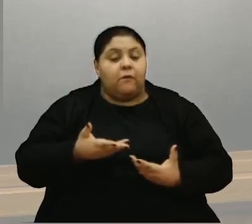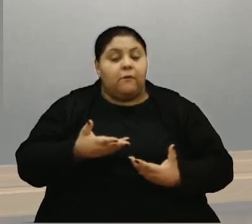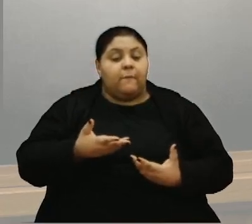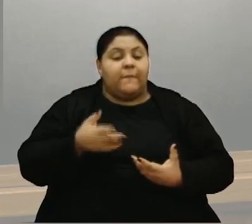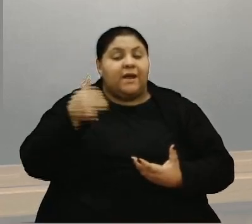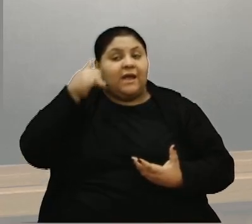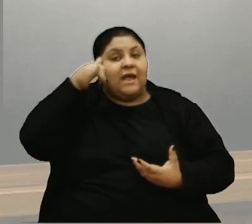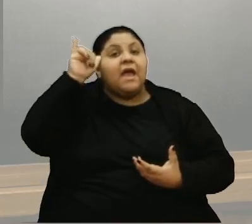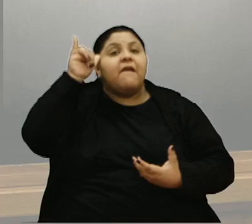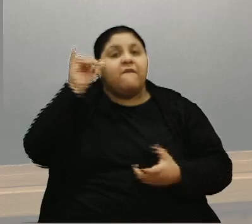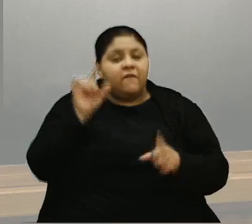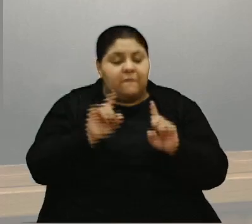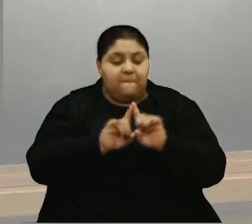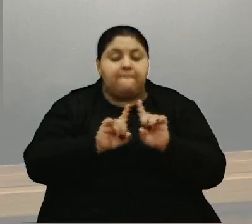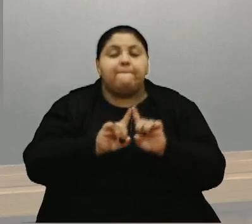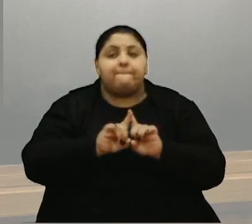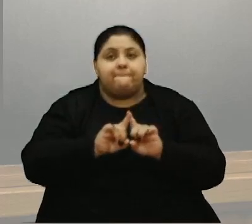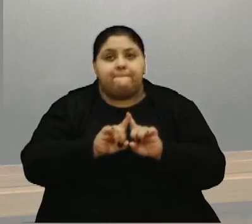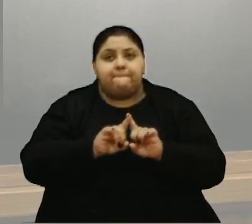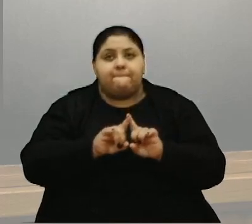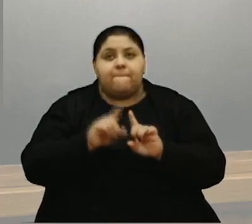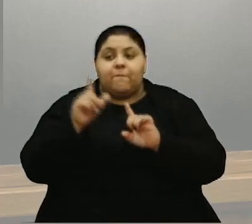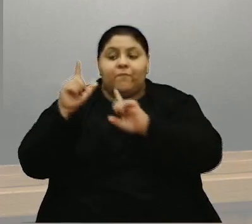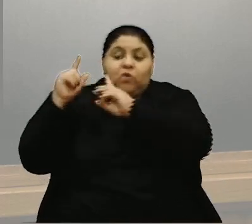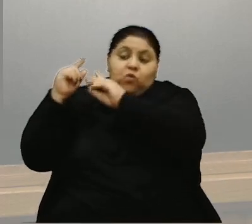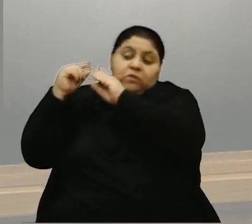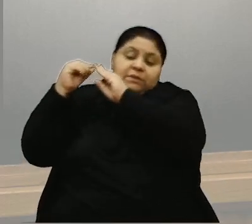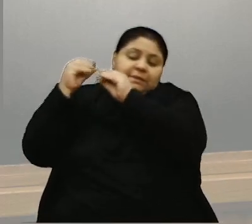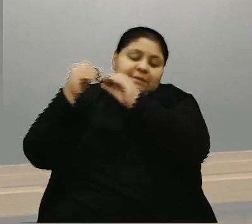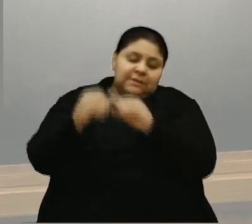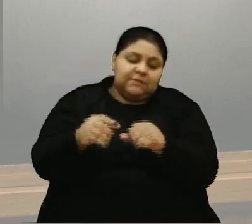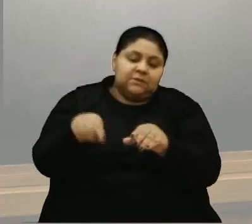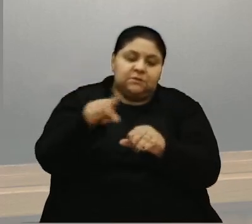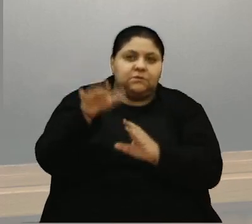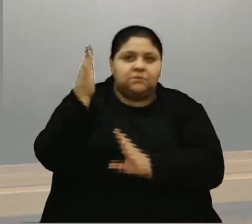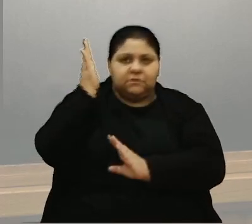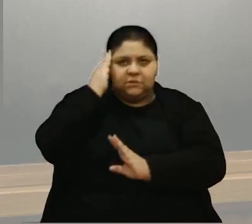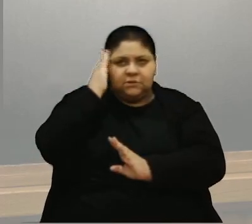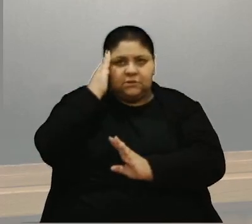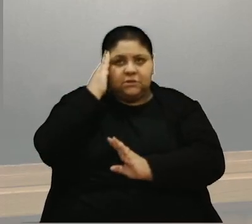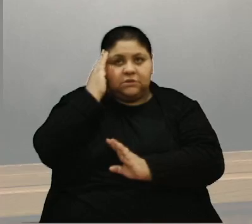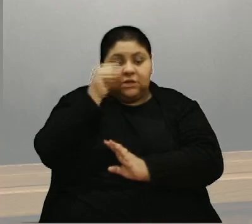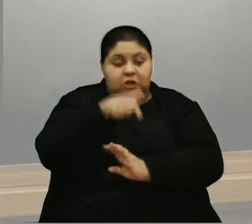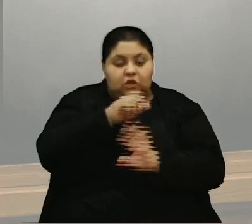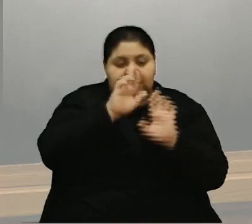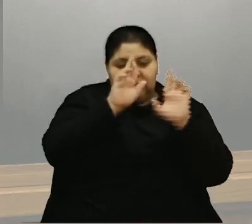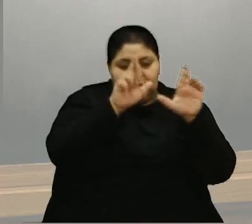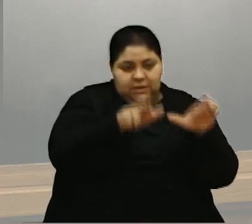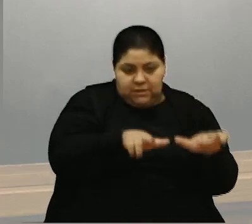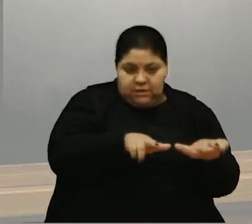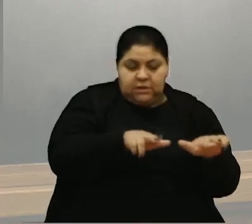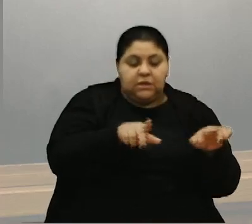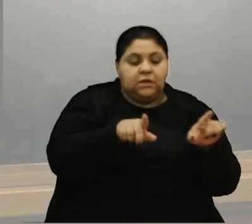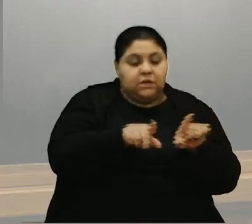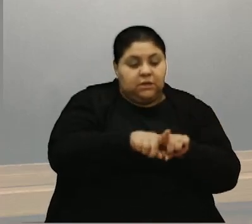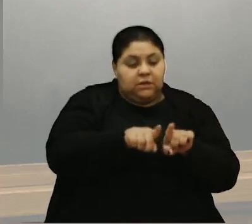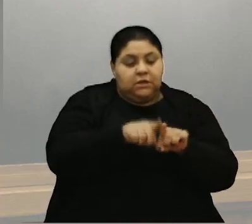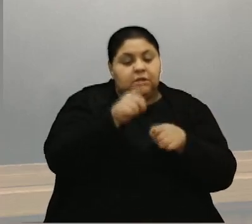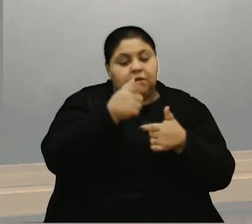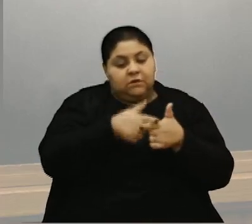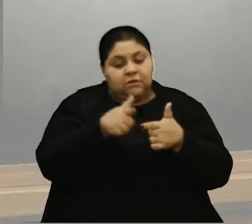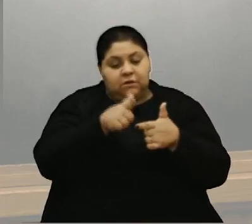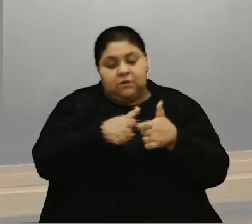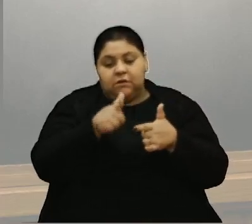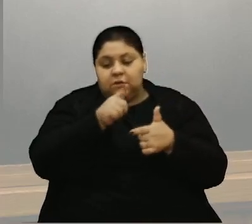também o deslizamento. Porque a gente sabe que a nossa região, ela tem esses problemas de